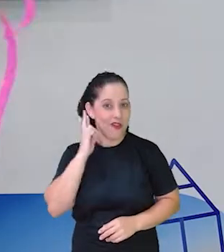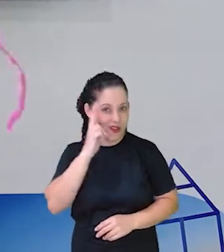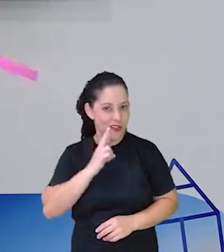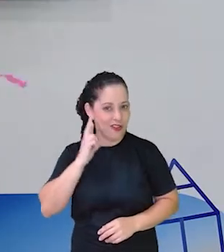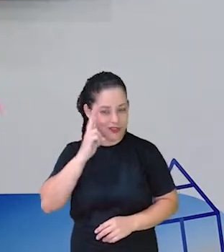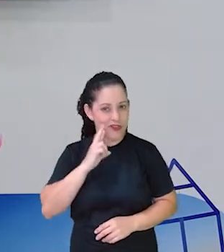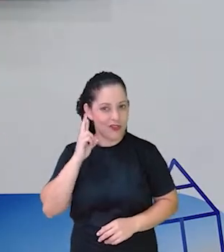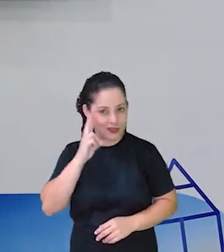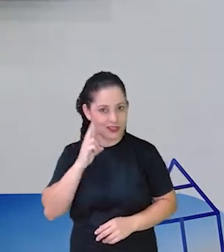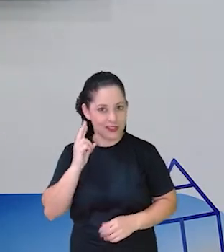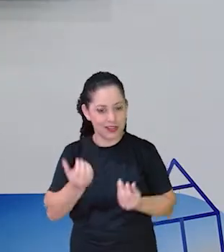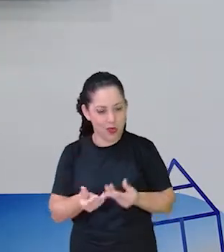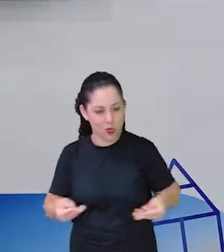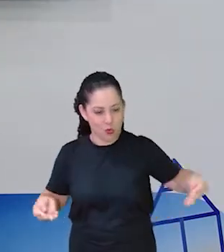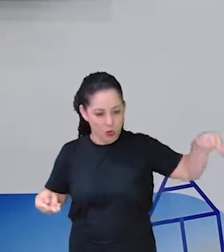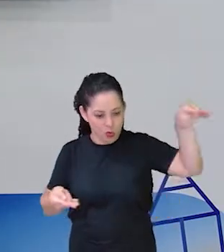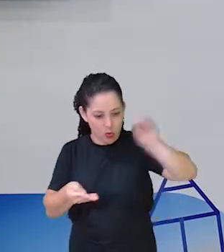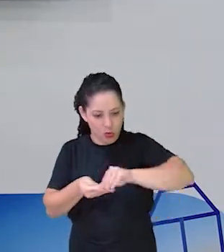rosa